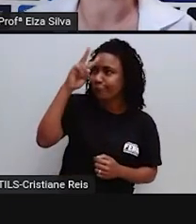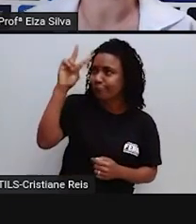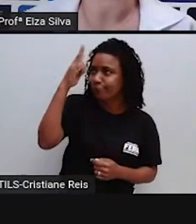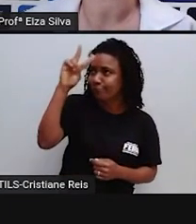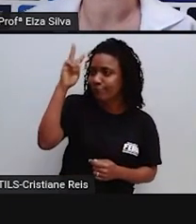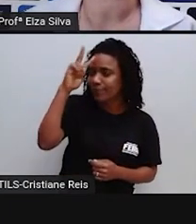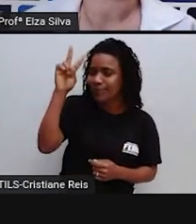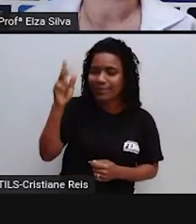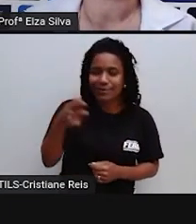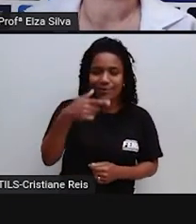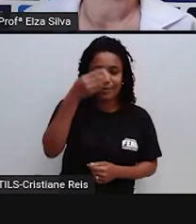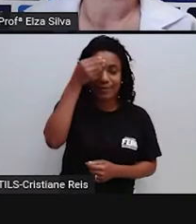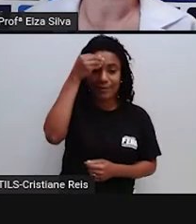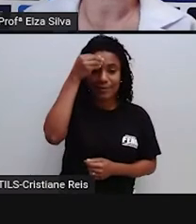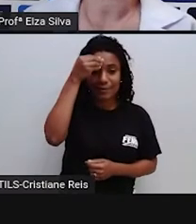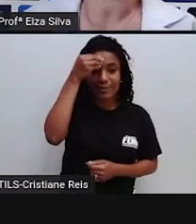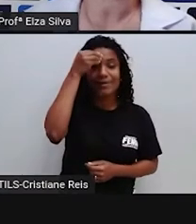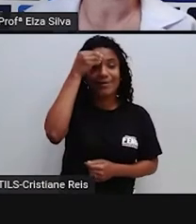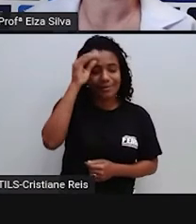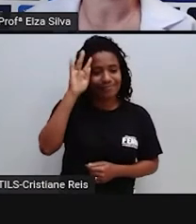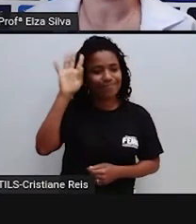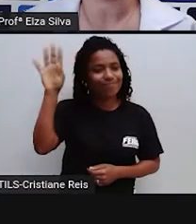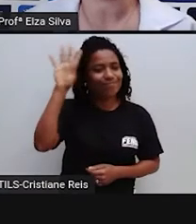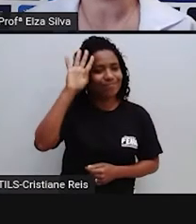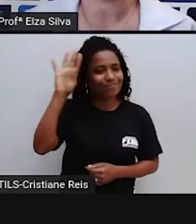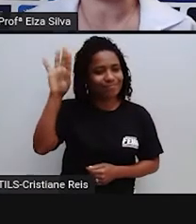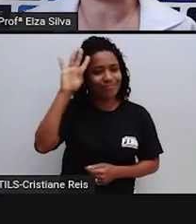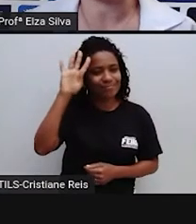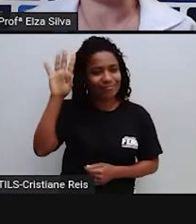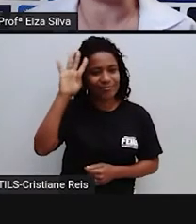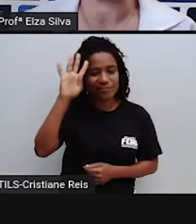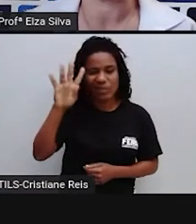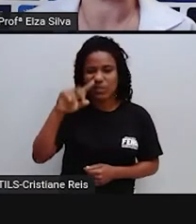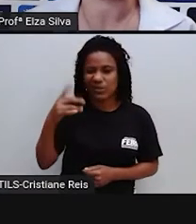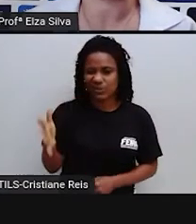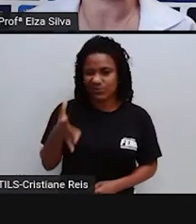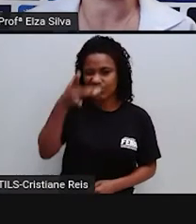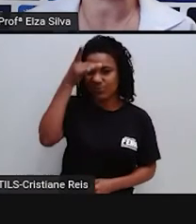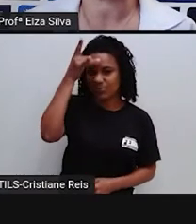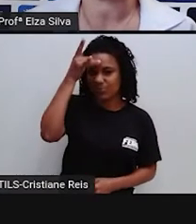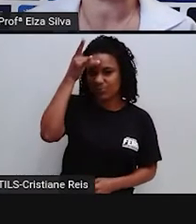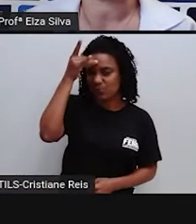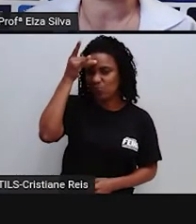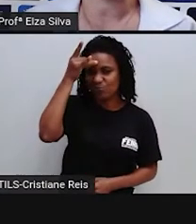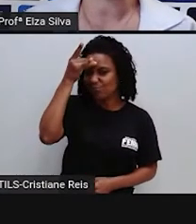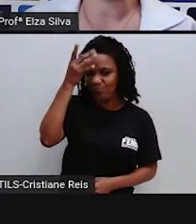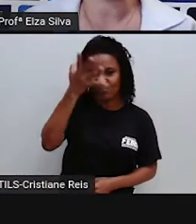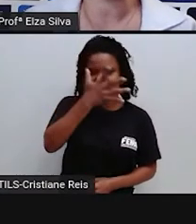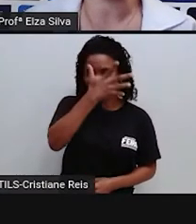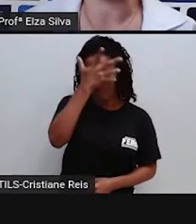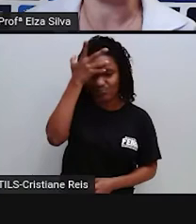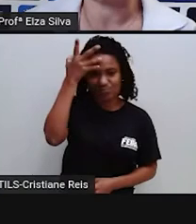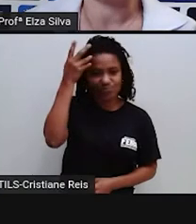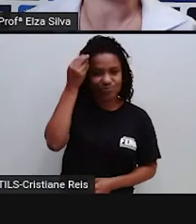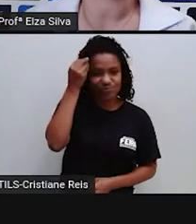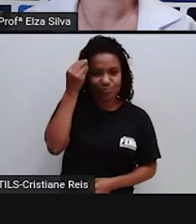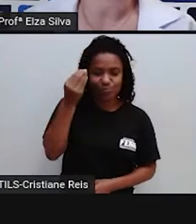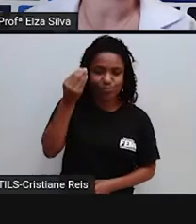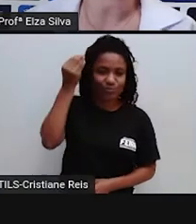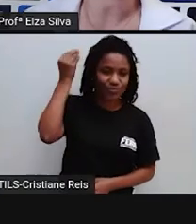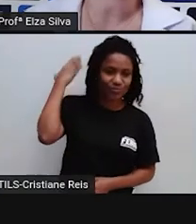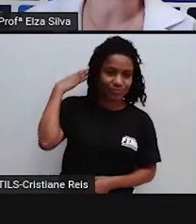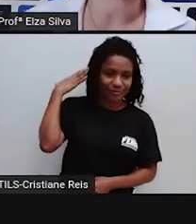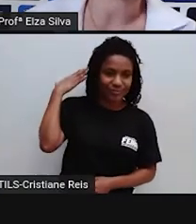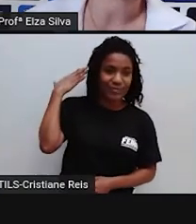memórias Existem algumas que a gente não quer guardar Não é verdade? Mas mesmo assim A